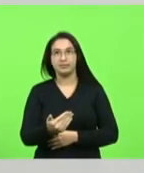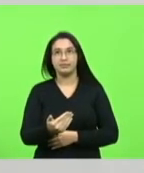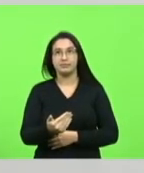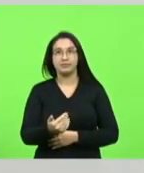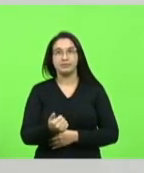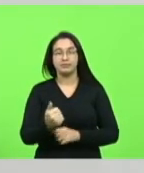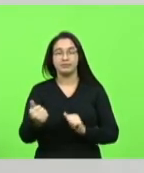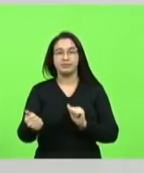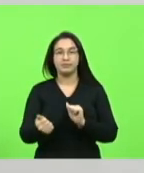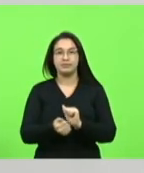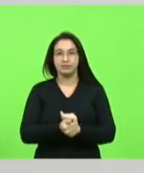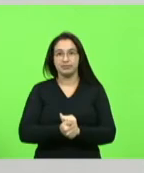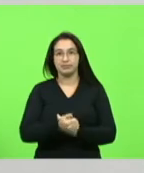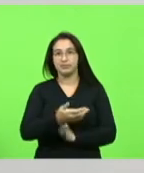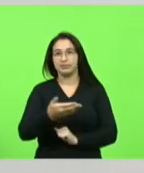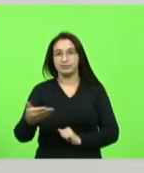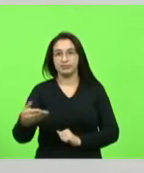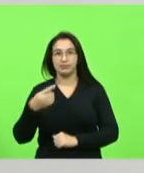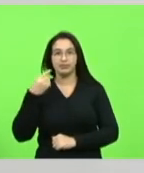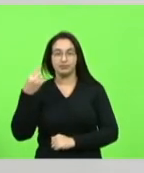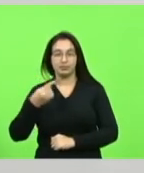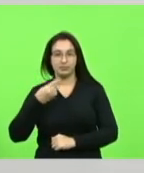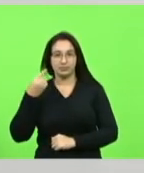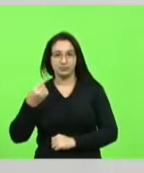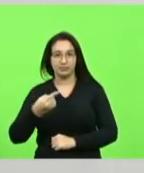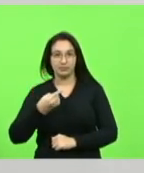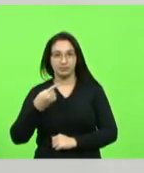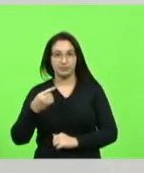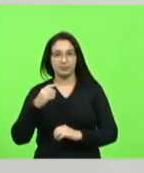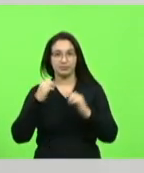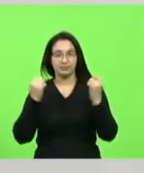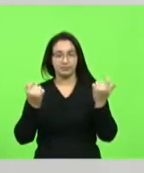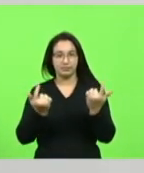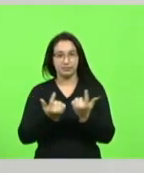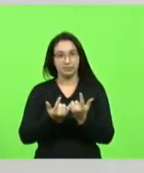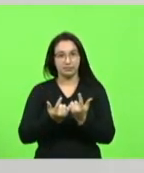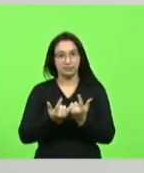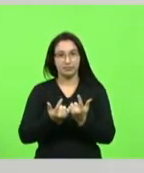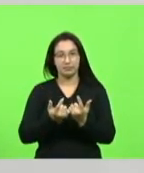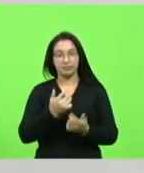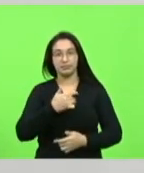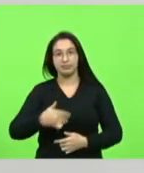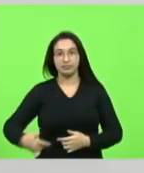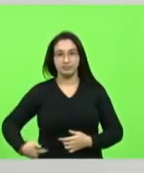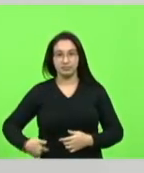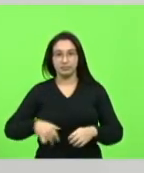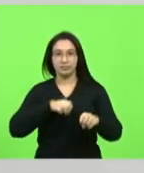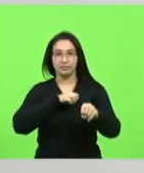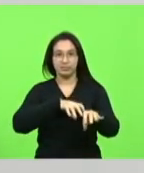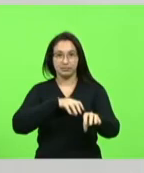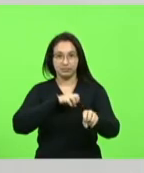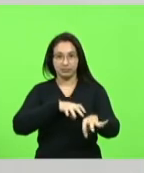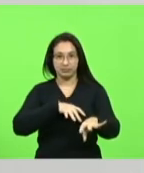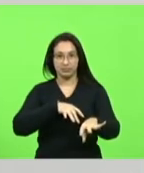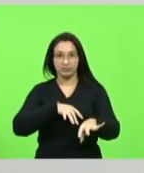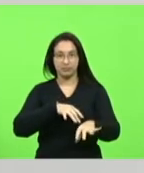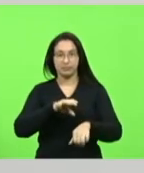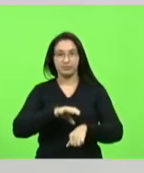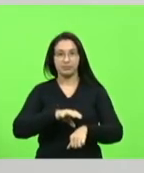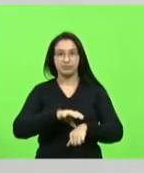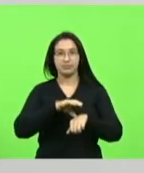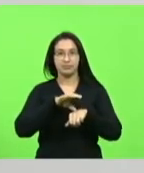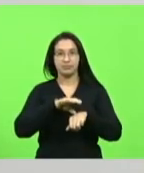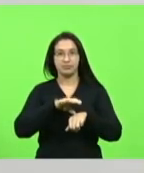juntamente com os colegas deputados desta casa para que o ministério da educação para que o conselho federal de